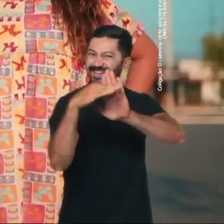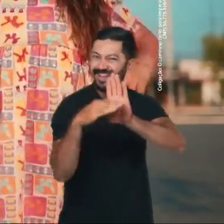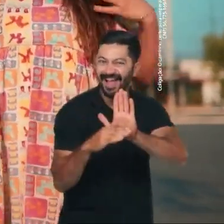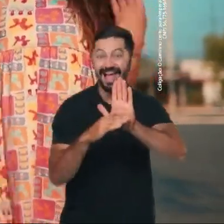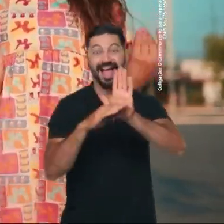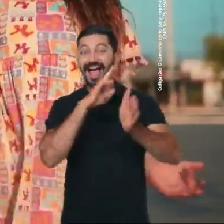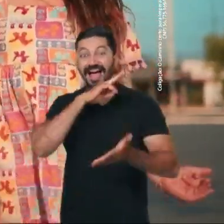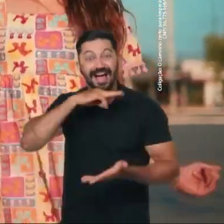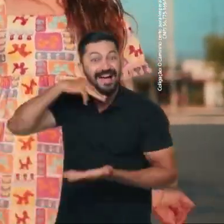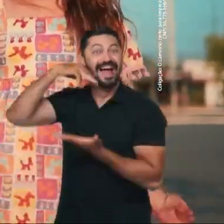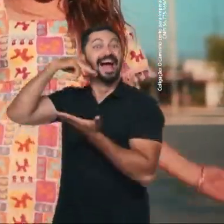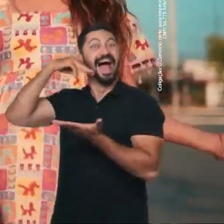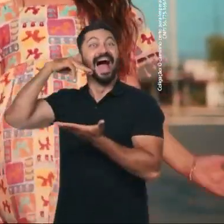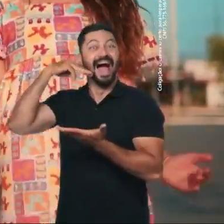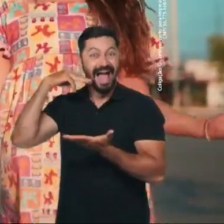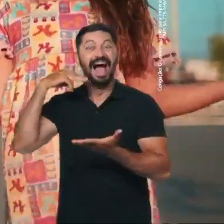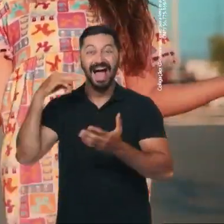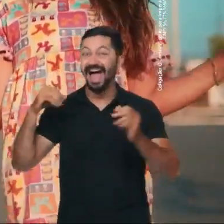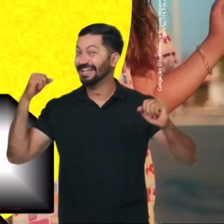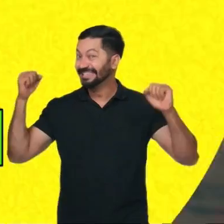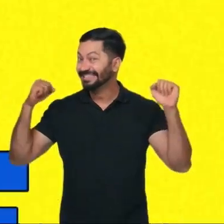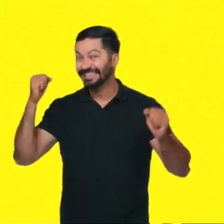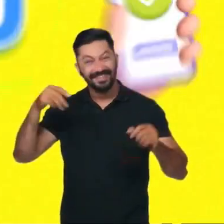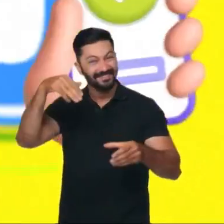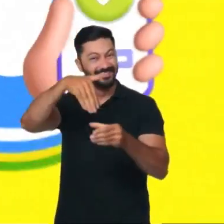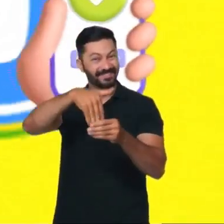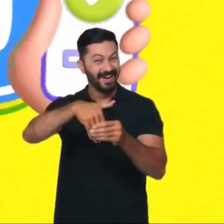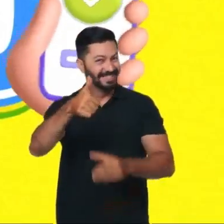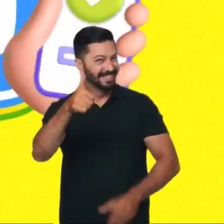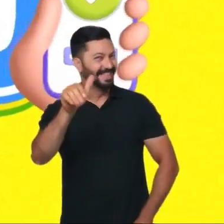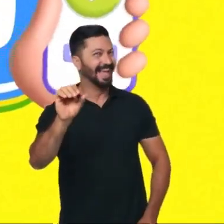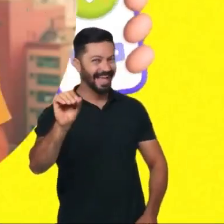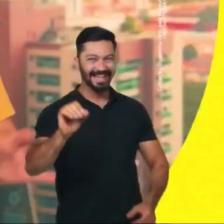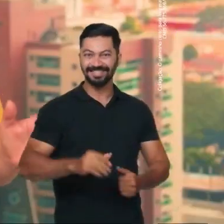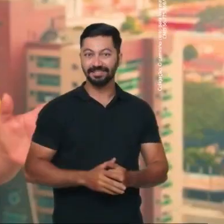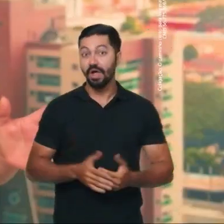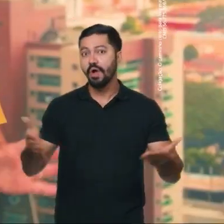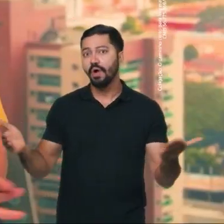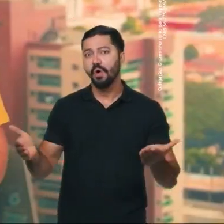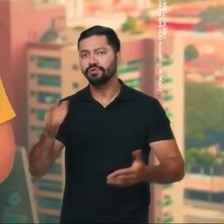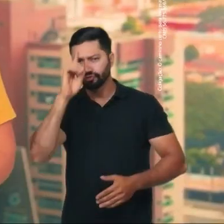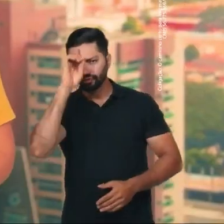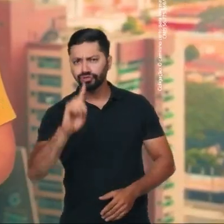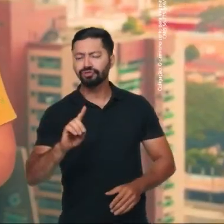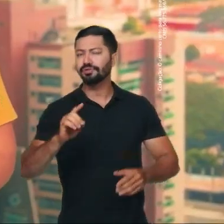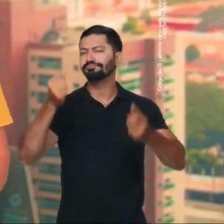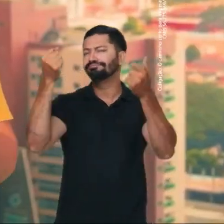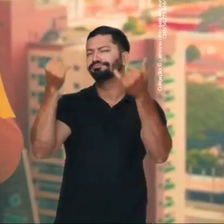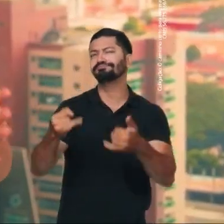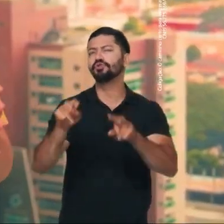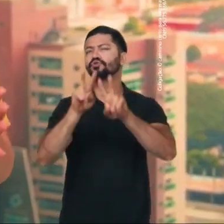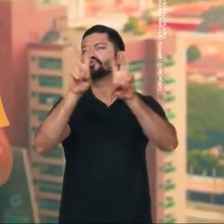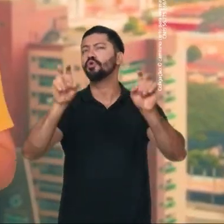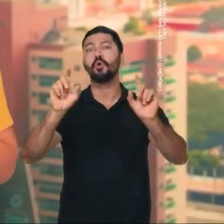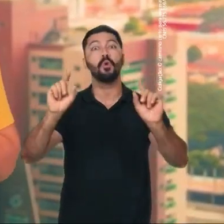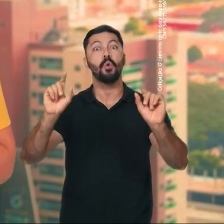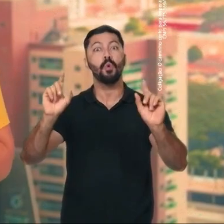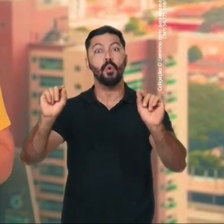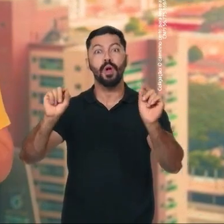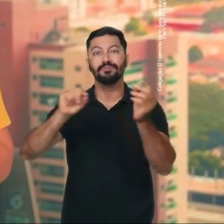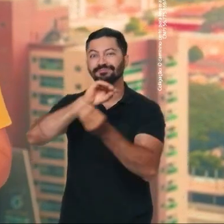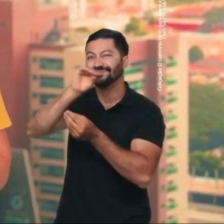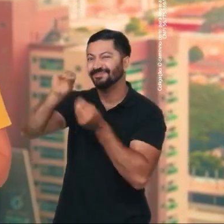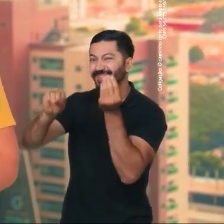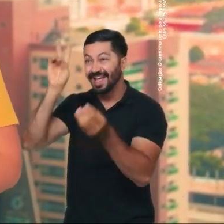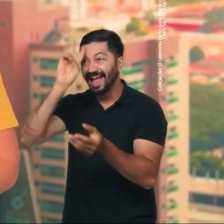programa da Mariana! Vote 10! Hoje é dia de falar de algo que tem tudo a ver com a